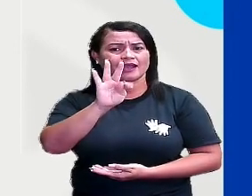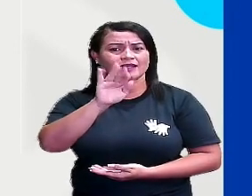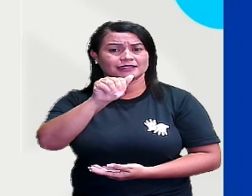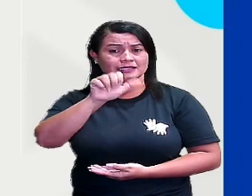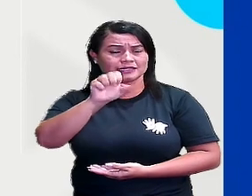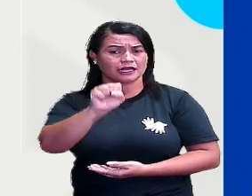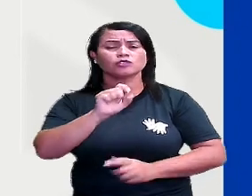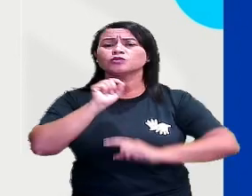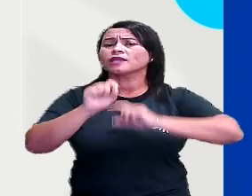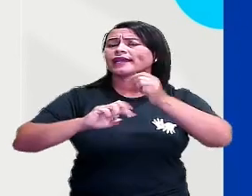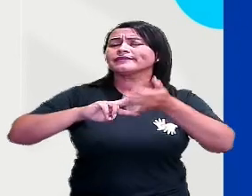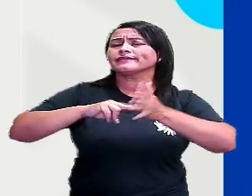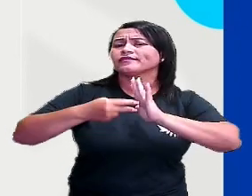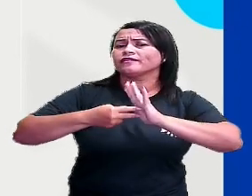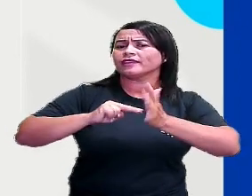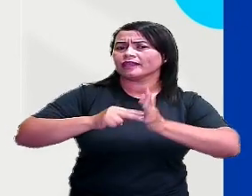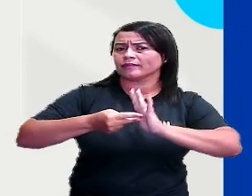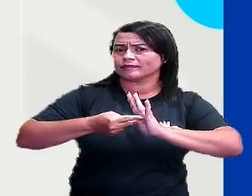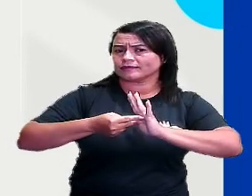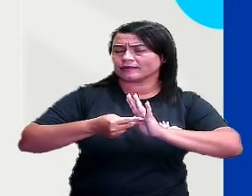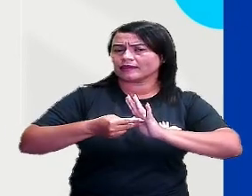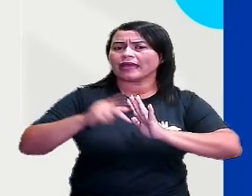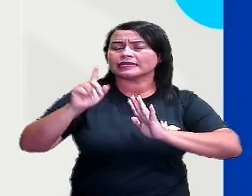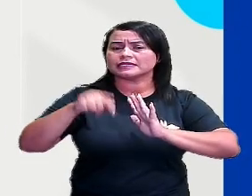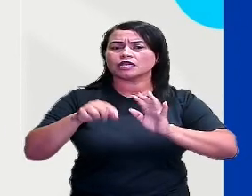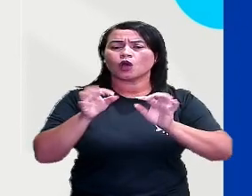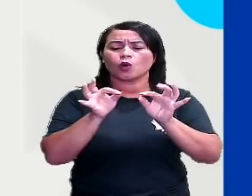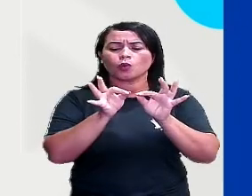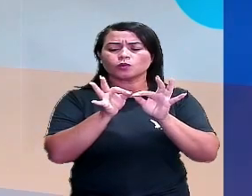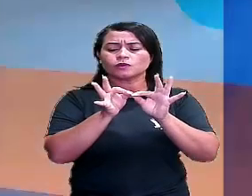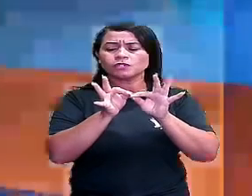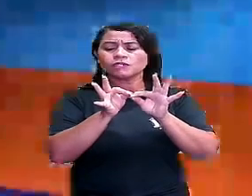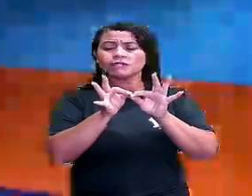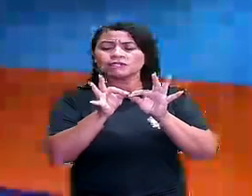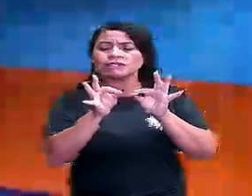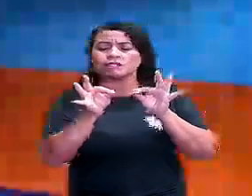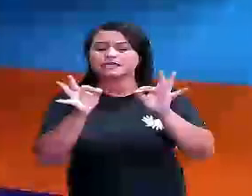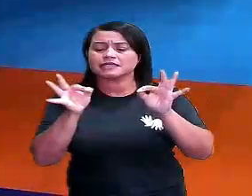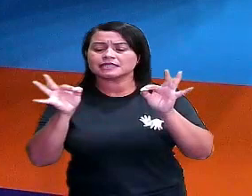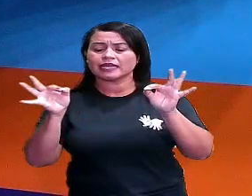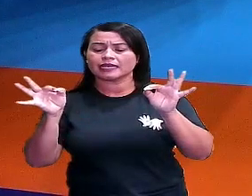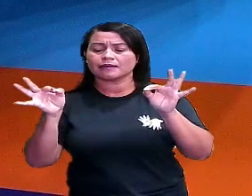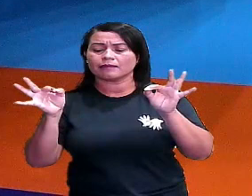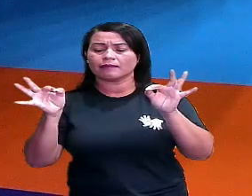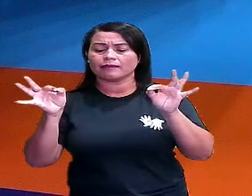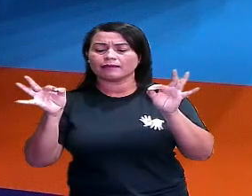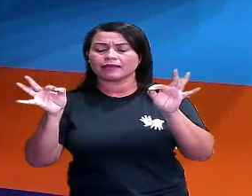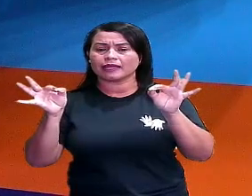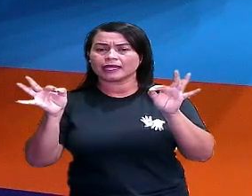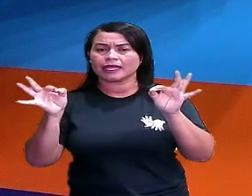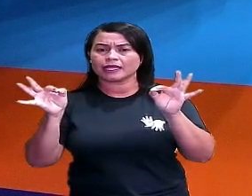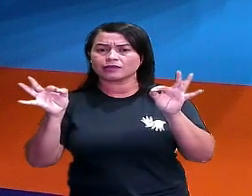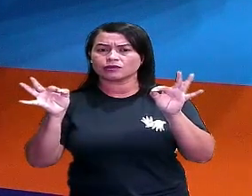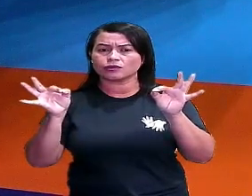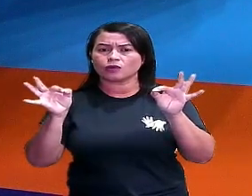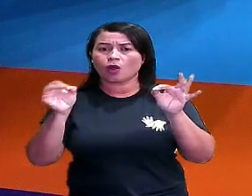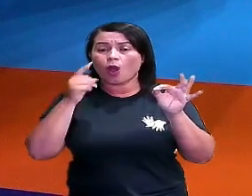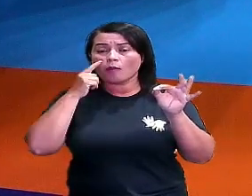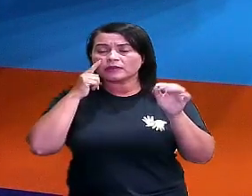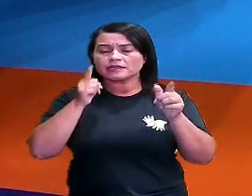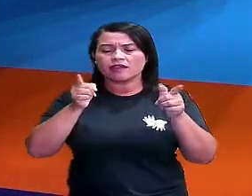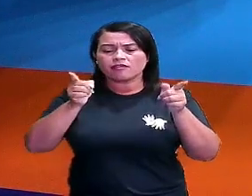aresta? O significa? São os segmentos de reta. Presta bem atenção aqui na imagem, Esse do